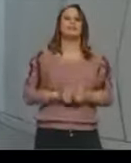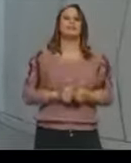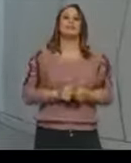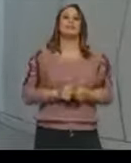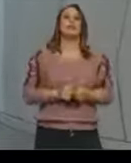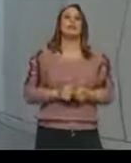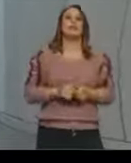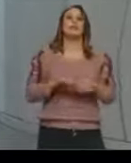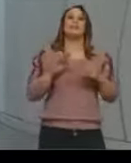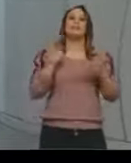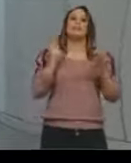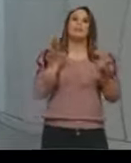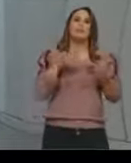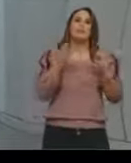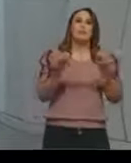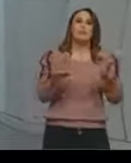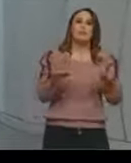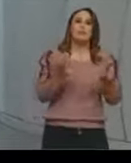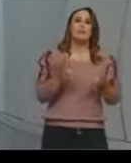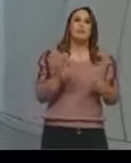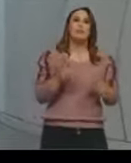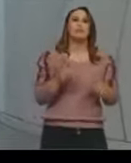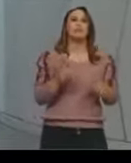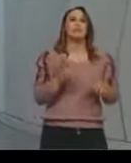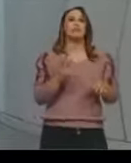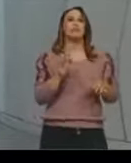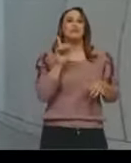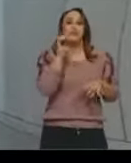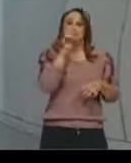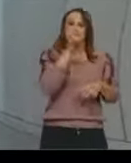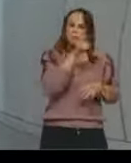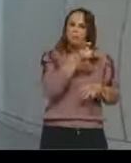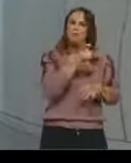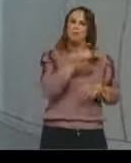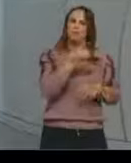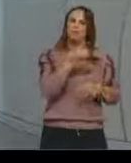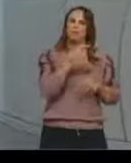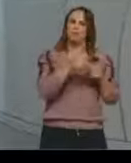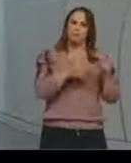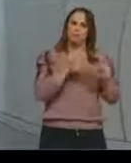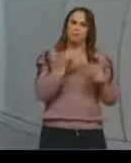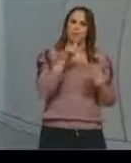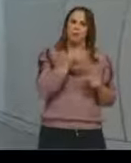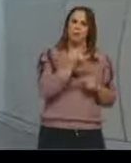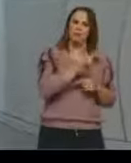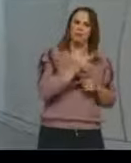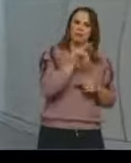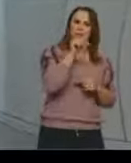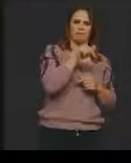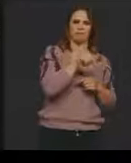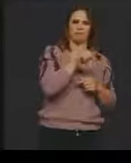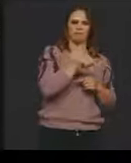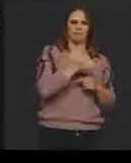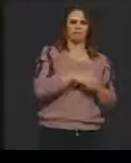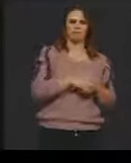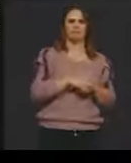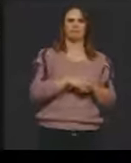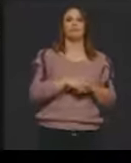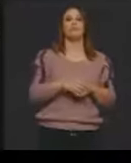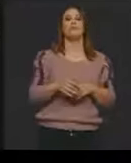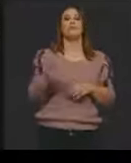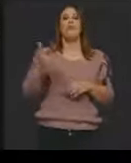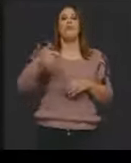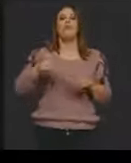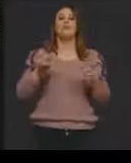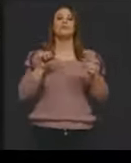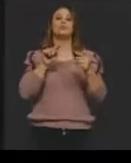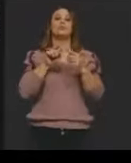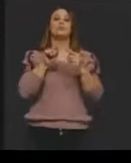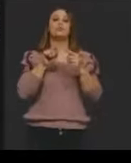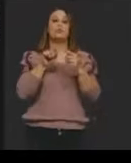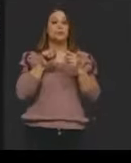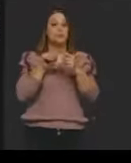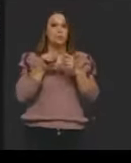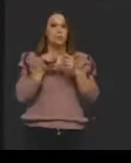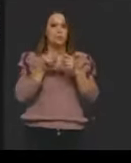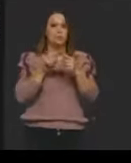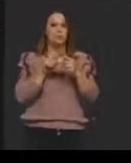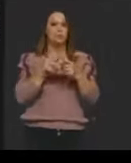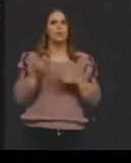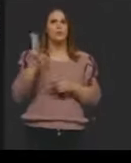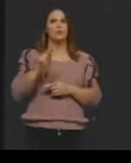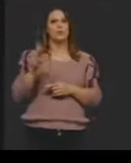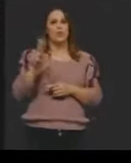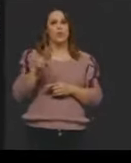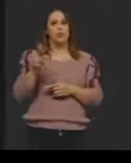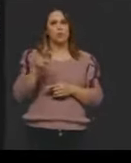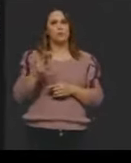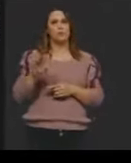pode ser trabalhado também é um outro tipo de agarose que é obtida por reação orgânica, que é chamada de baixo ponto de